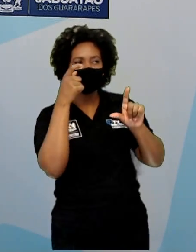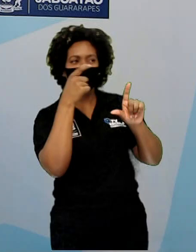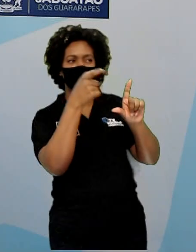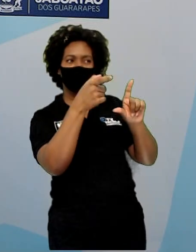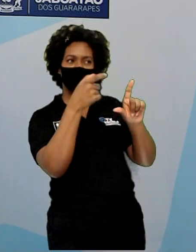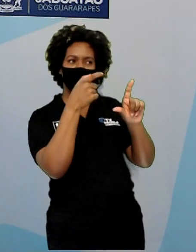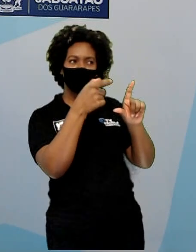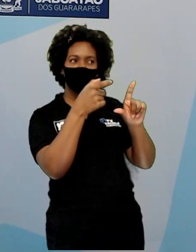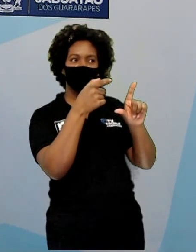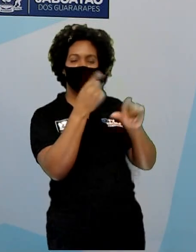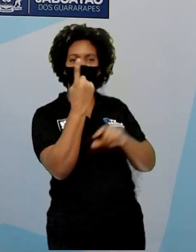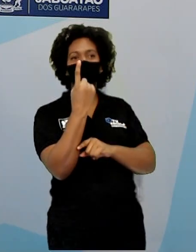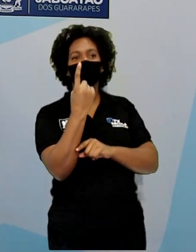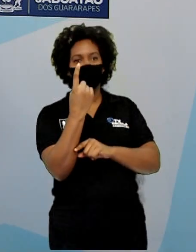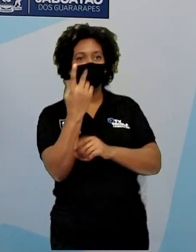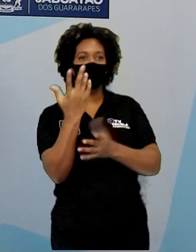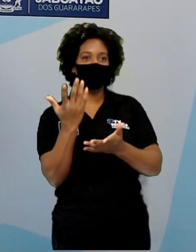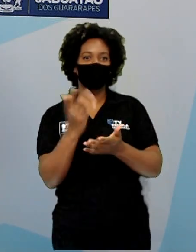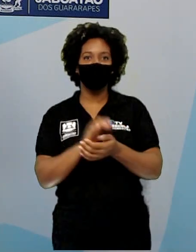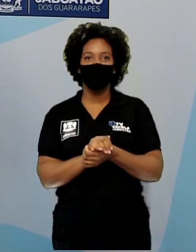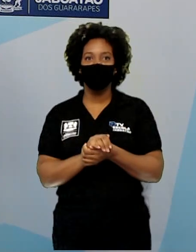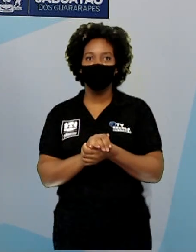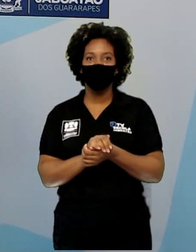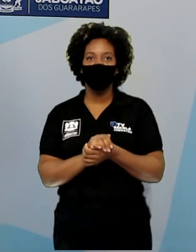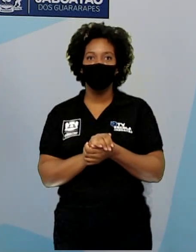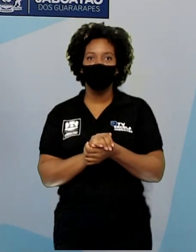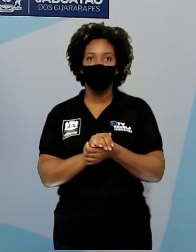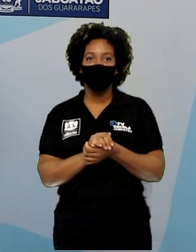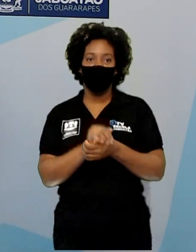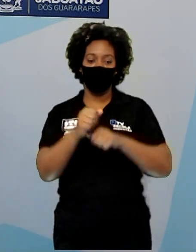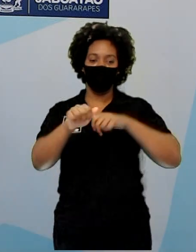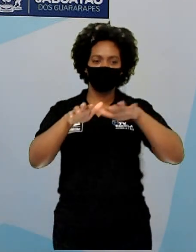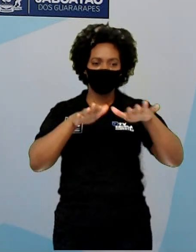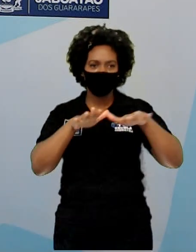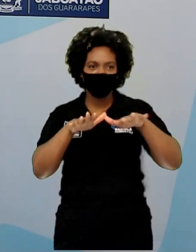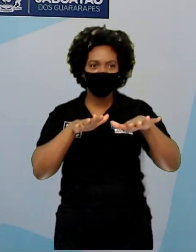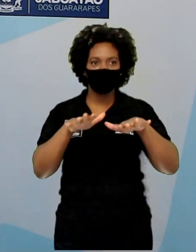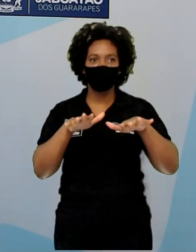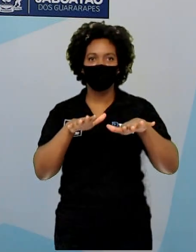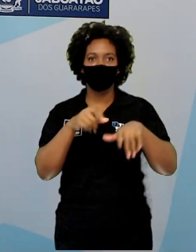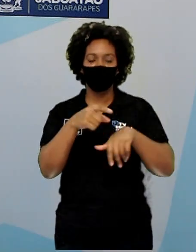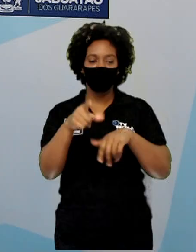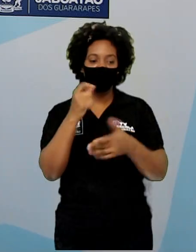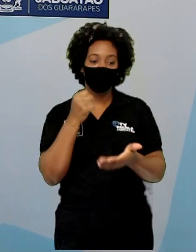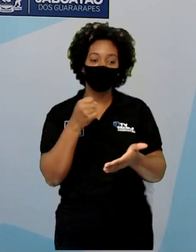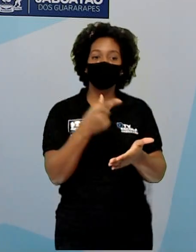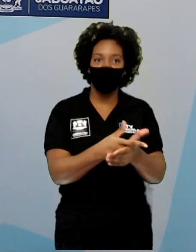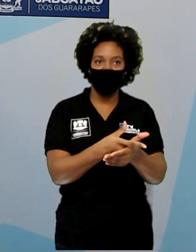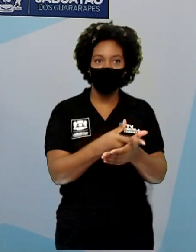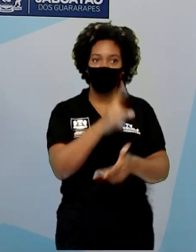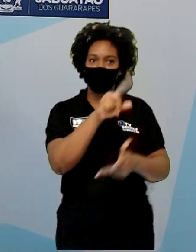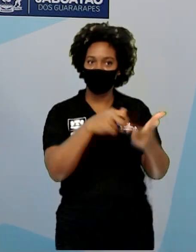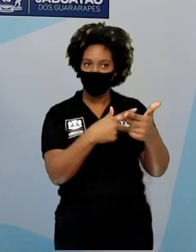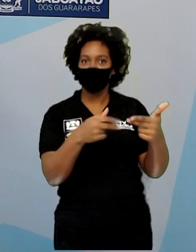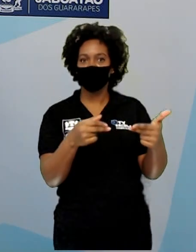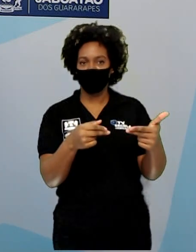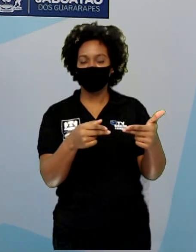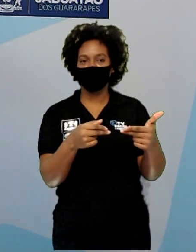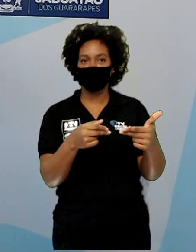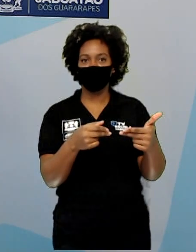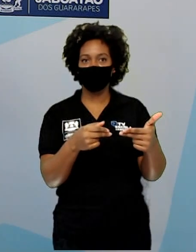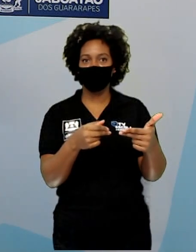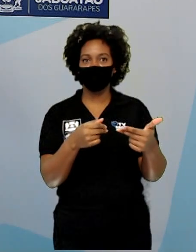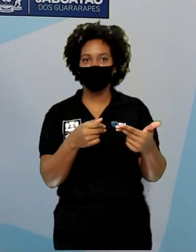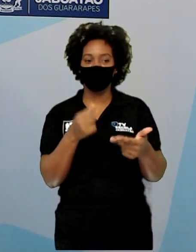vai lhe chamar mais atenção. E mobilização. Ou seja, você vai adquirir aquele produto. Você vai lá e você vai